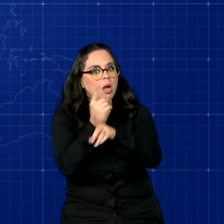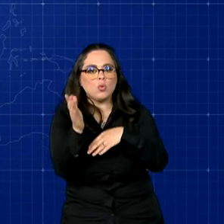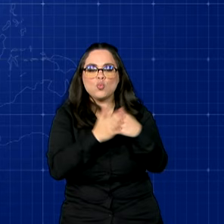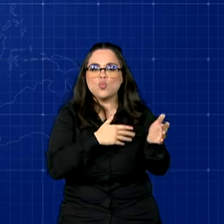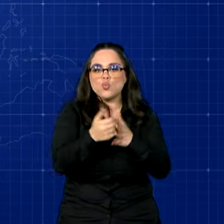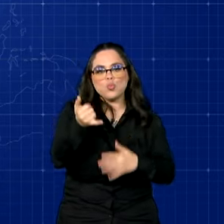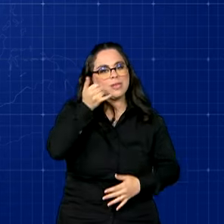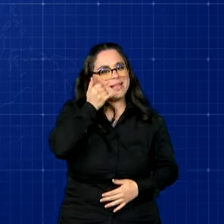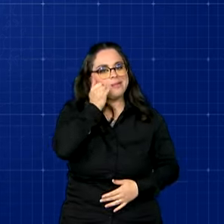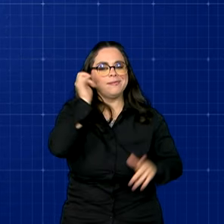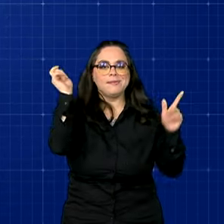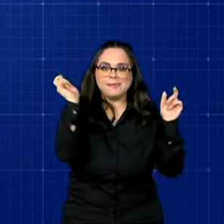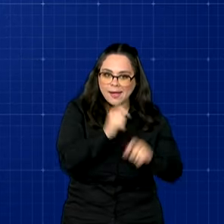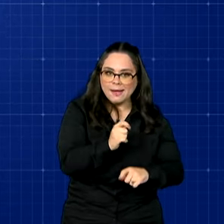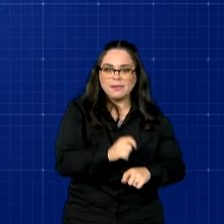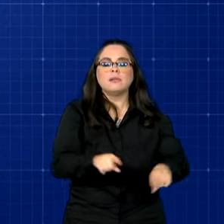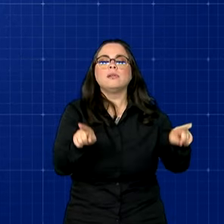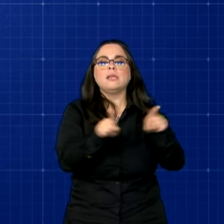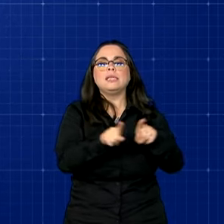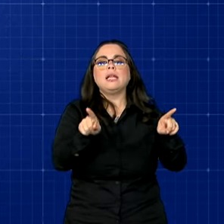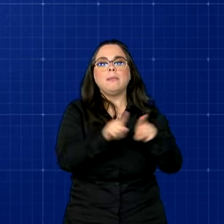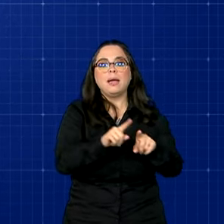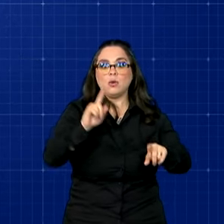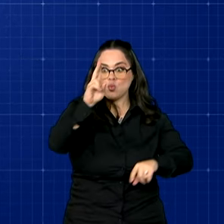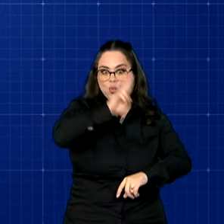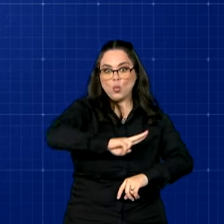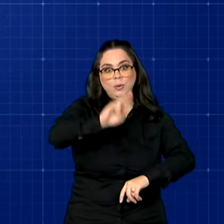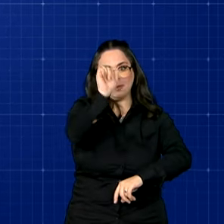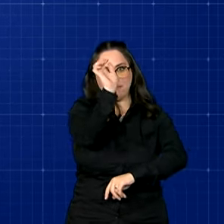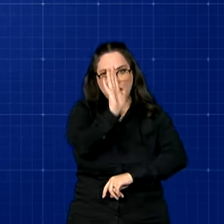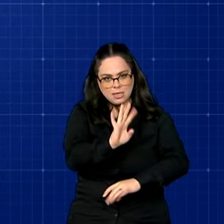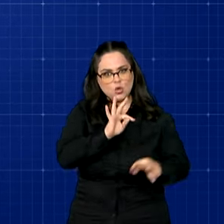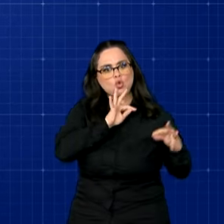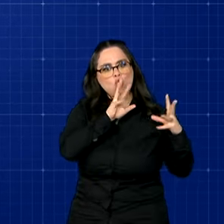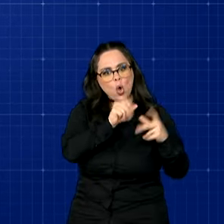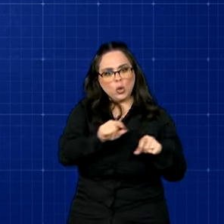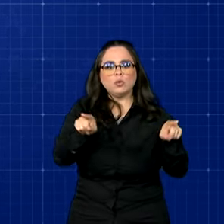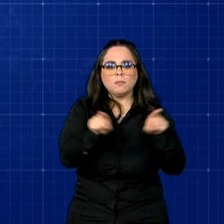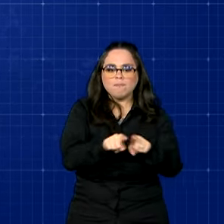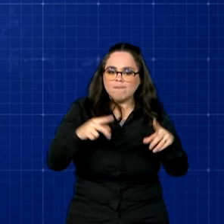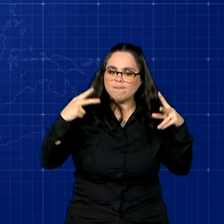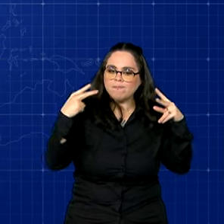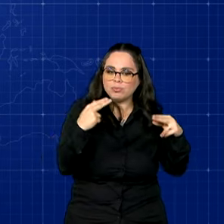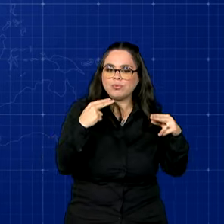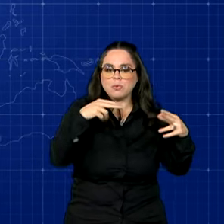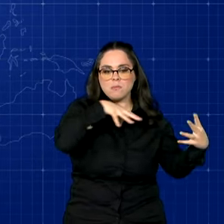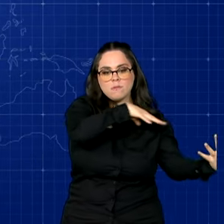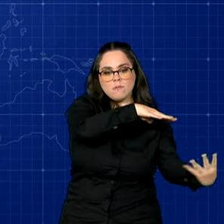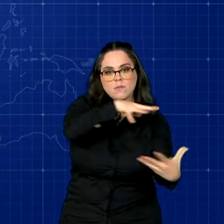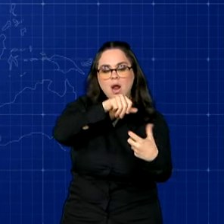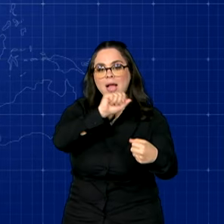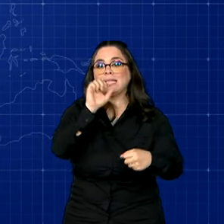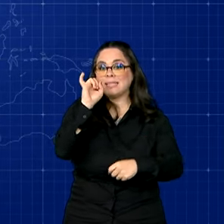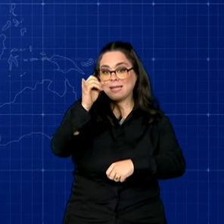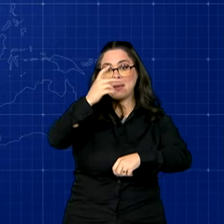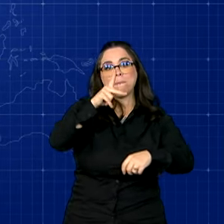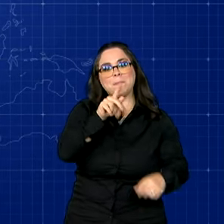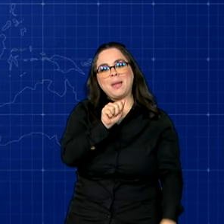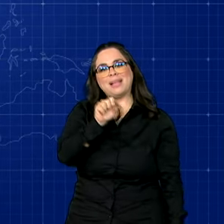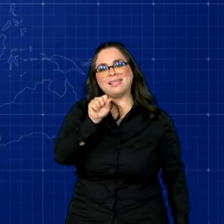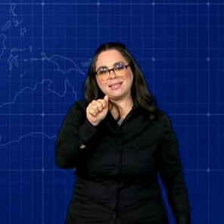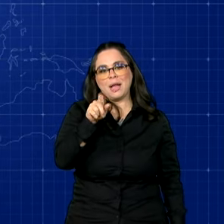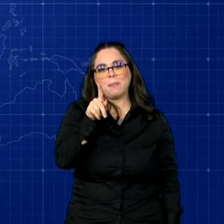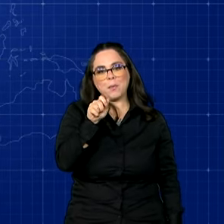smartphone. Além de ser válida em todo o território nacional, a tem o mesmo código internacional usado em passaportes,